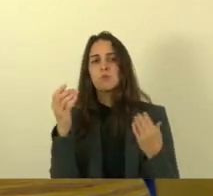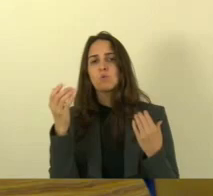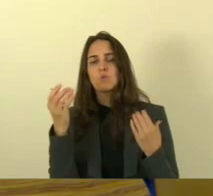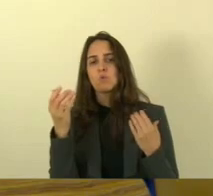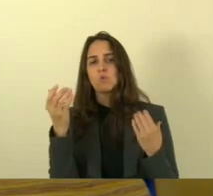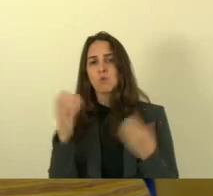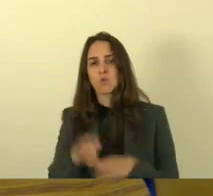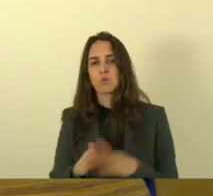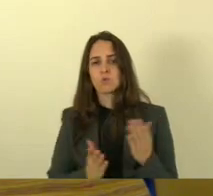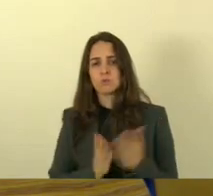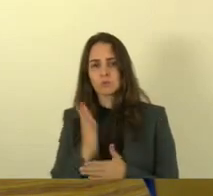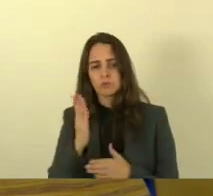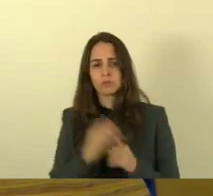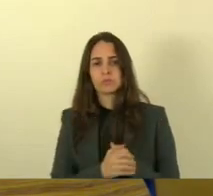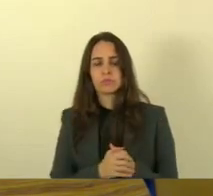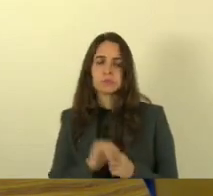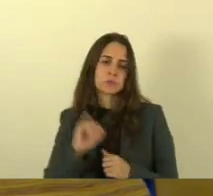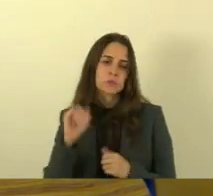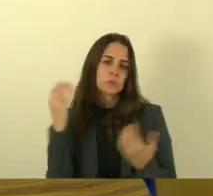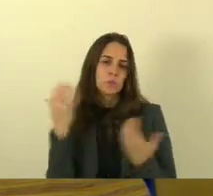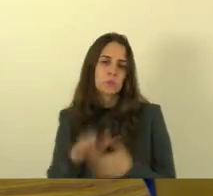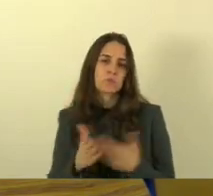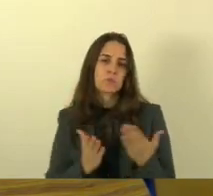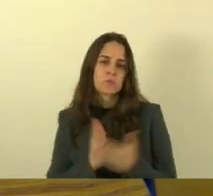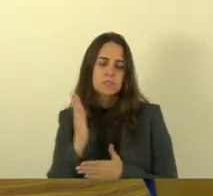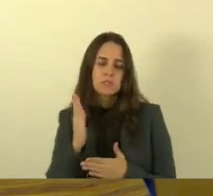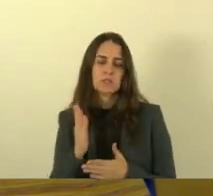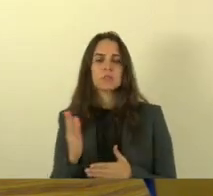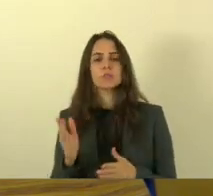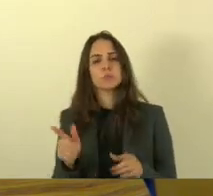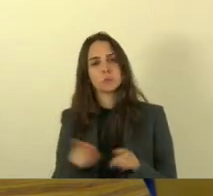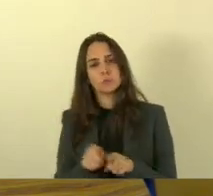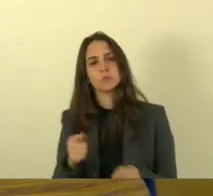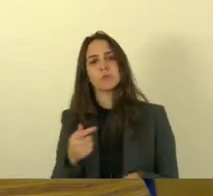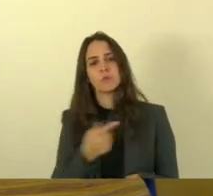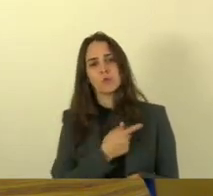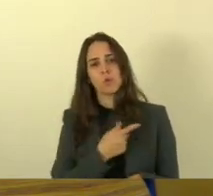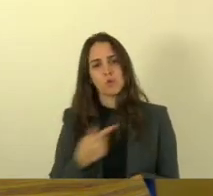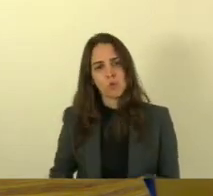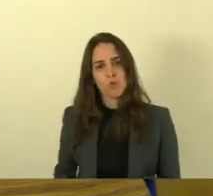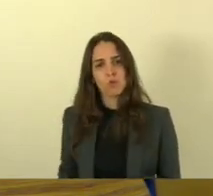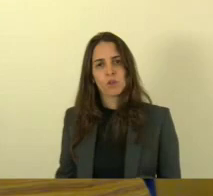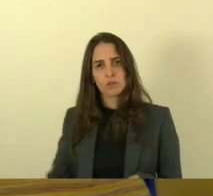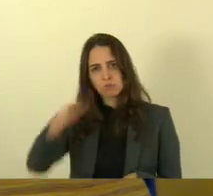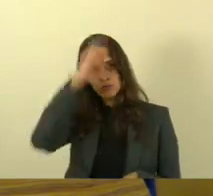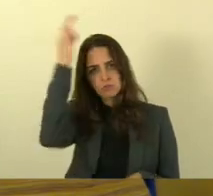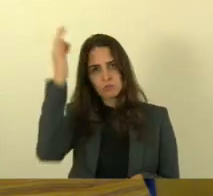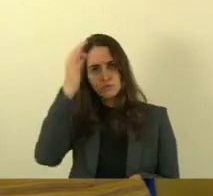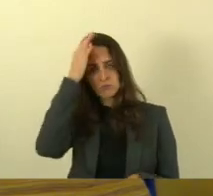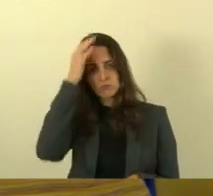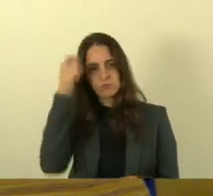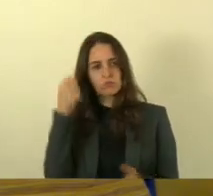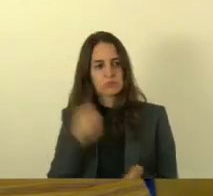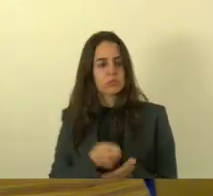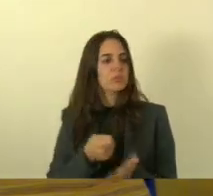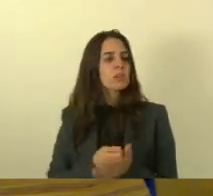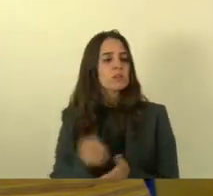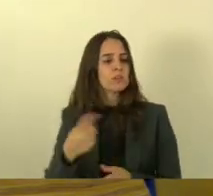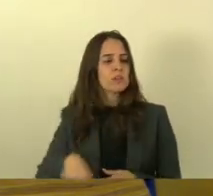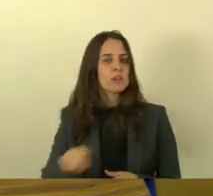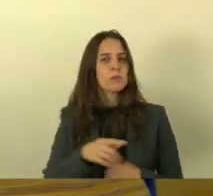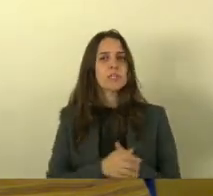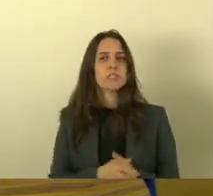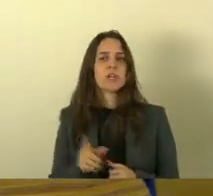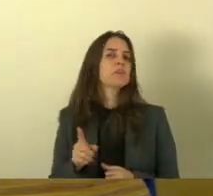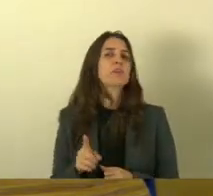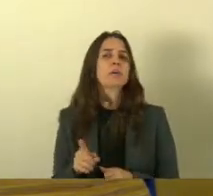se fizeram o concurso e passaram o governo do estado ele tem a obrigação e eu estou falando aqui Renato para você